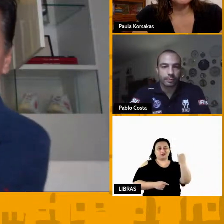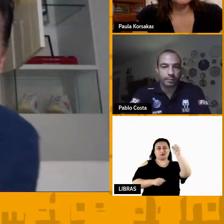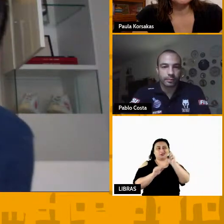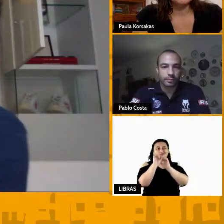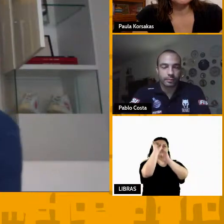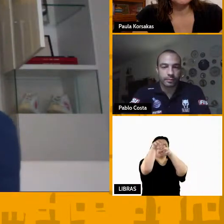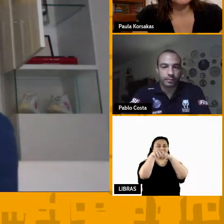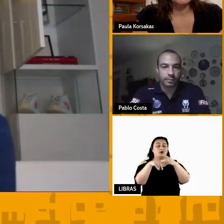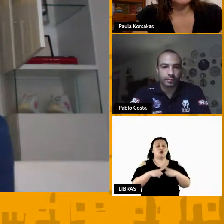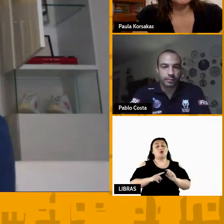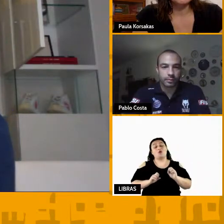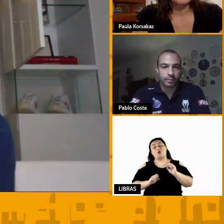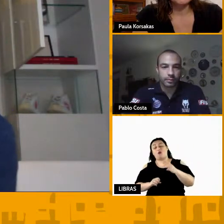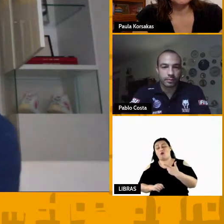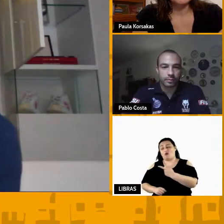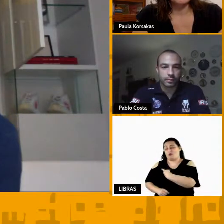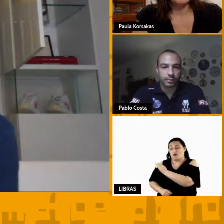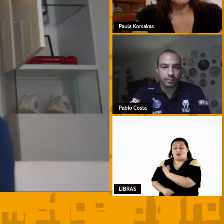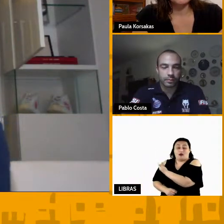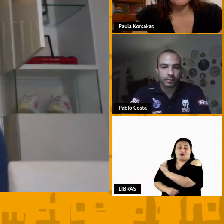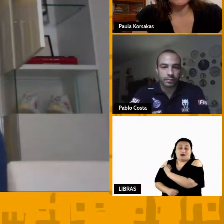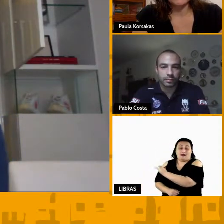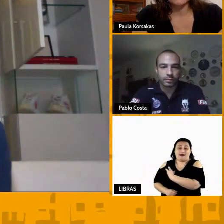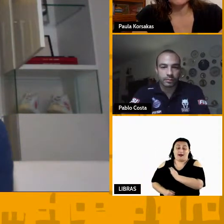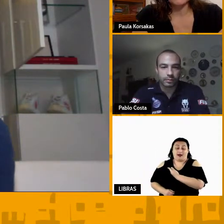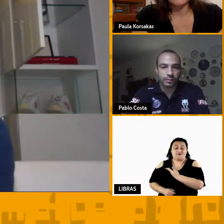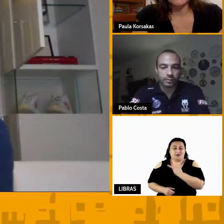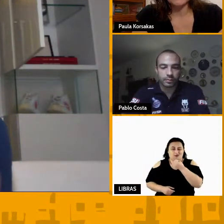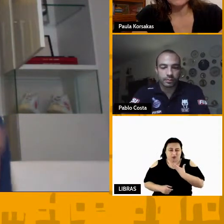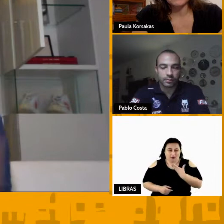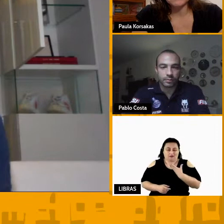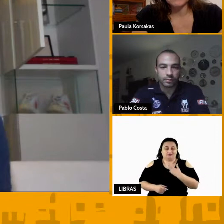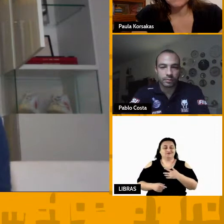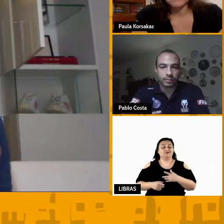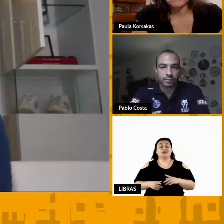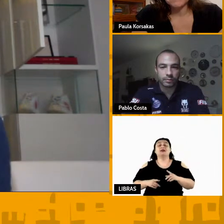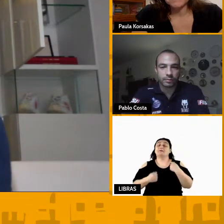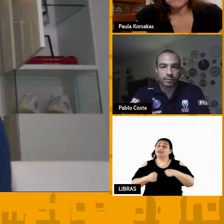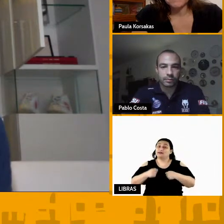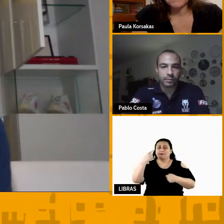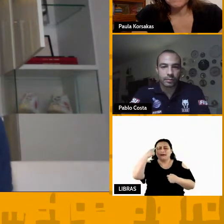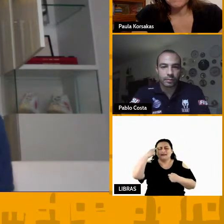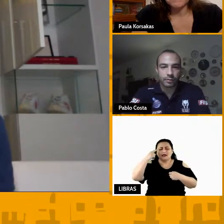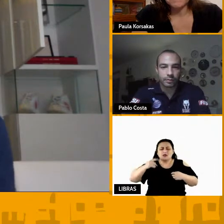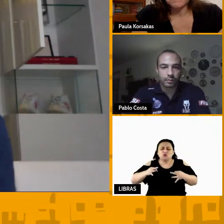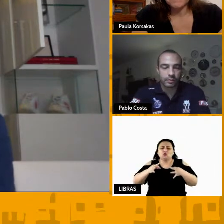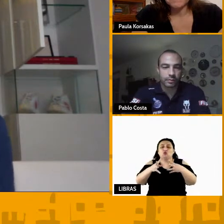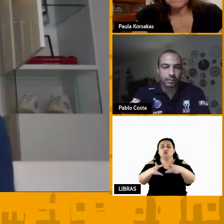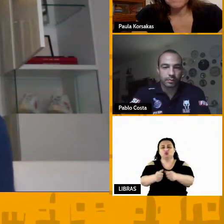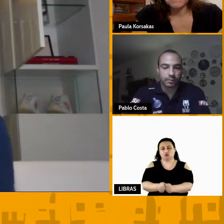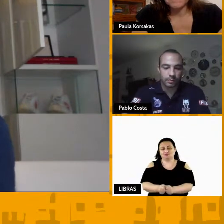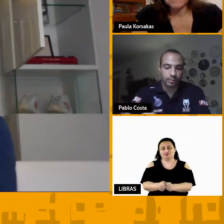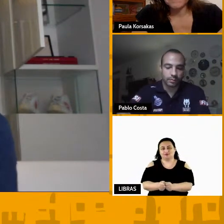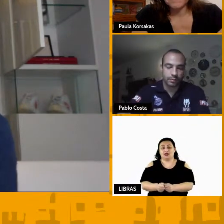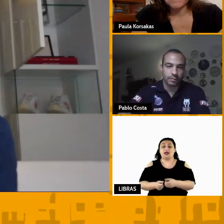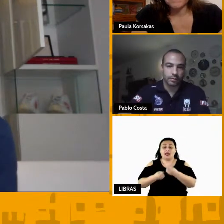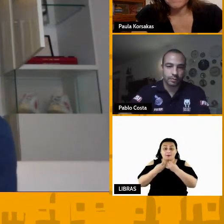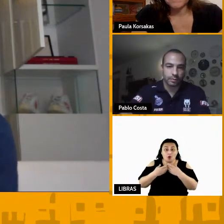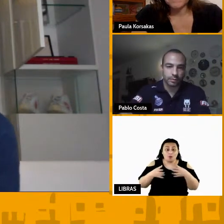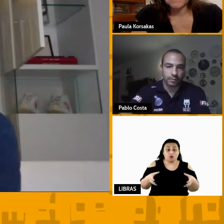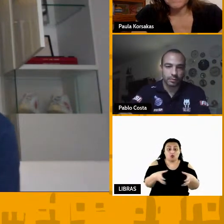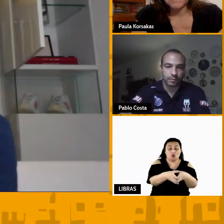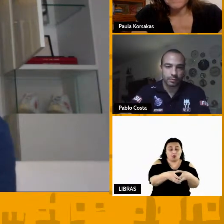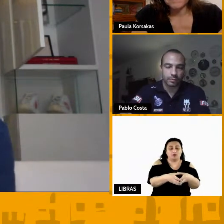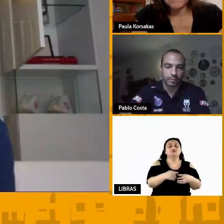auxiliar técnico que você tem um relacionamento bom você tem que pensar no bem comum cara isso aqui é bom para o todo